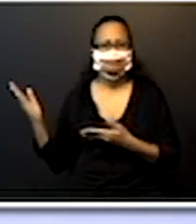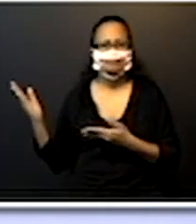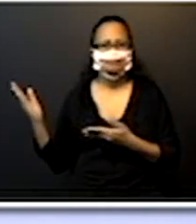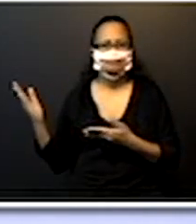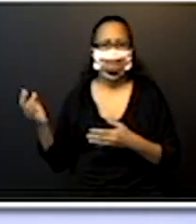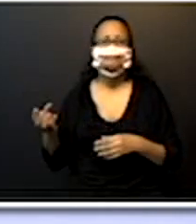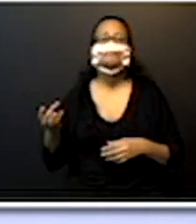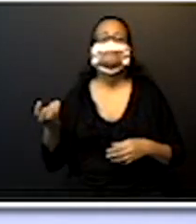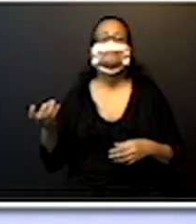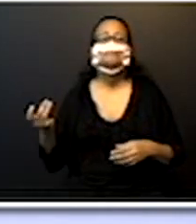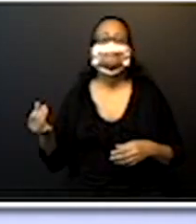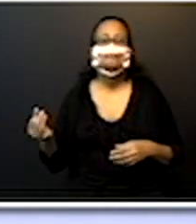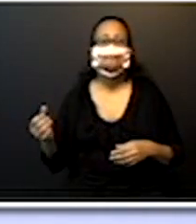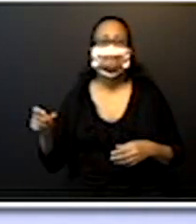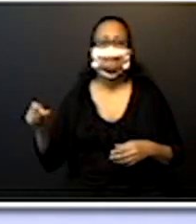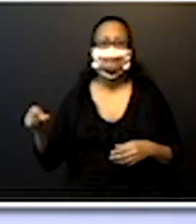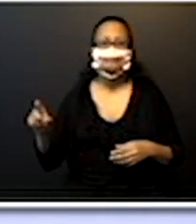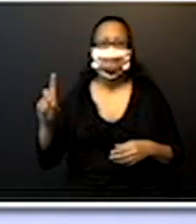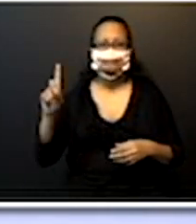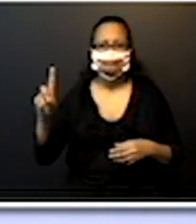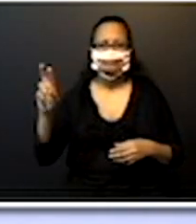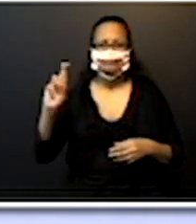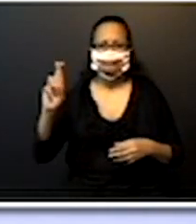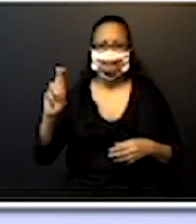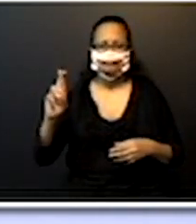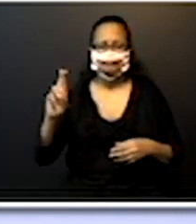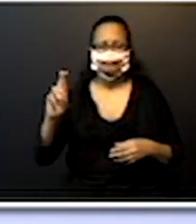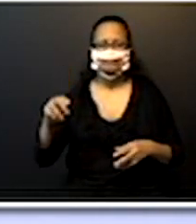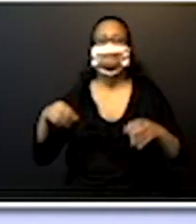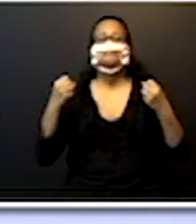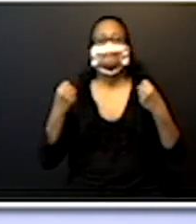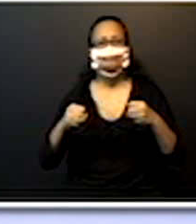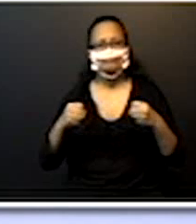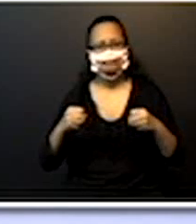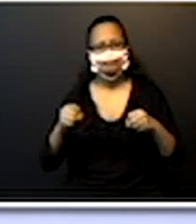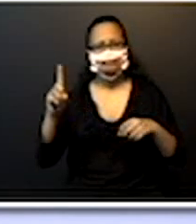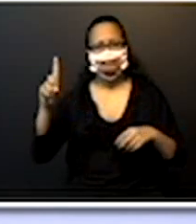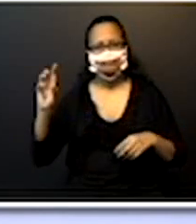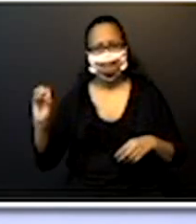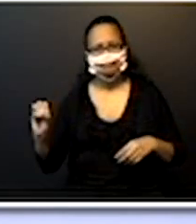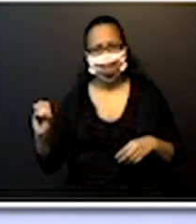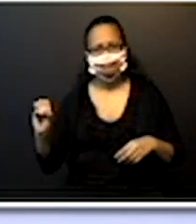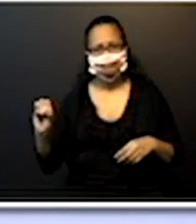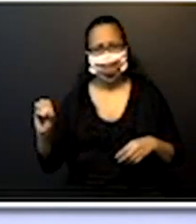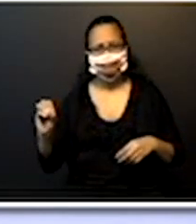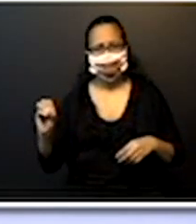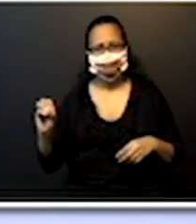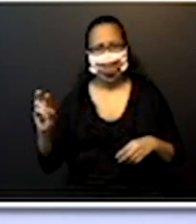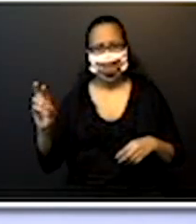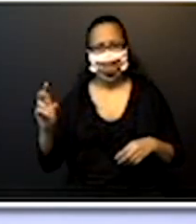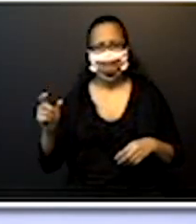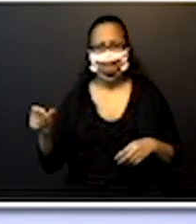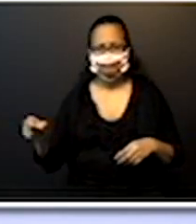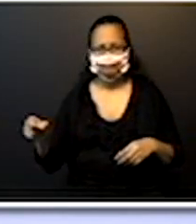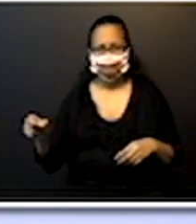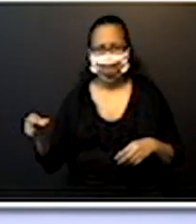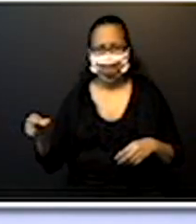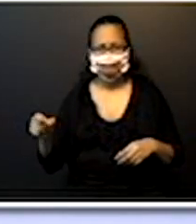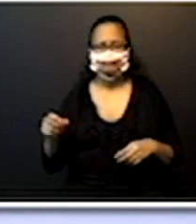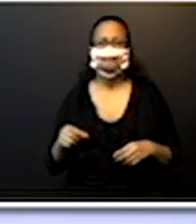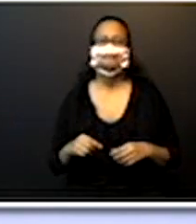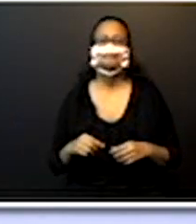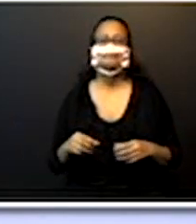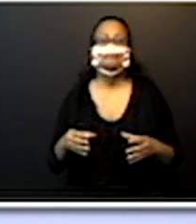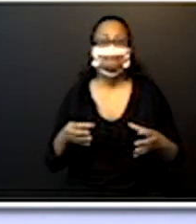Quantas moedas de 1 real? Eu precisei de 10 moedas. Pronto, aqui você compôs o